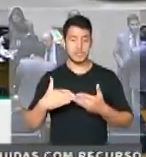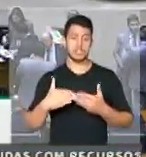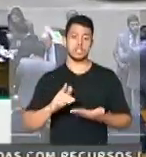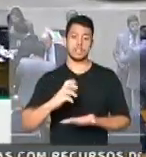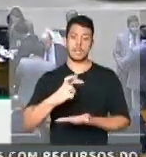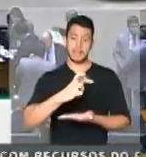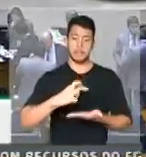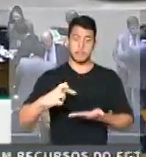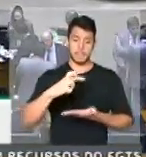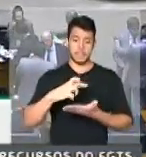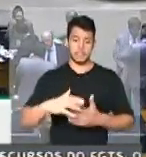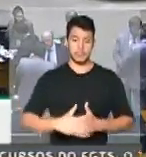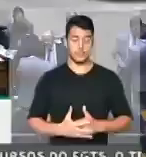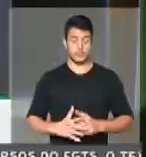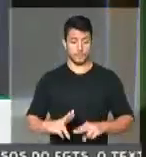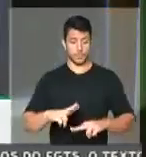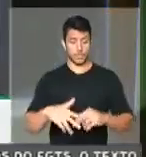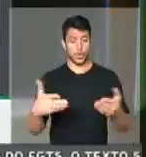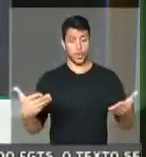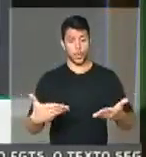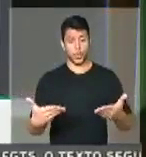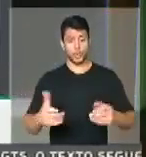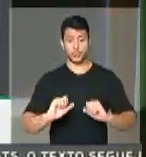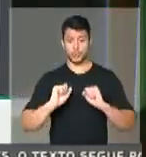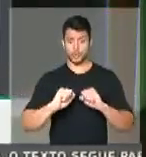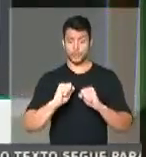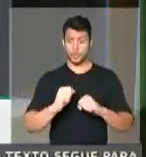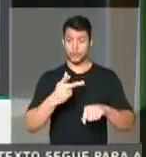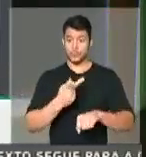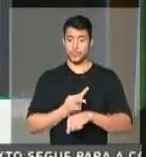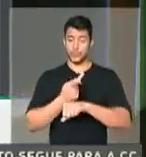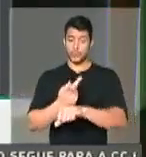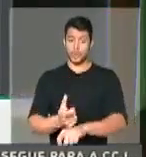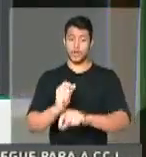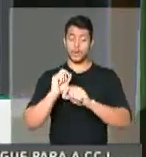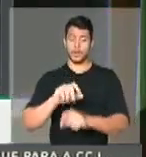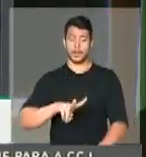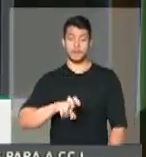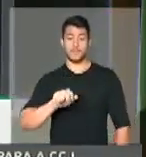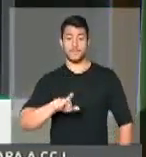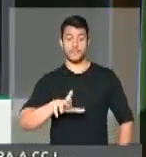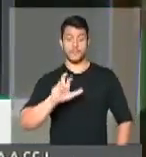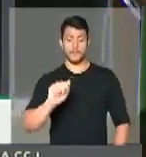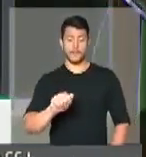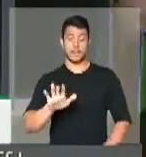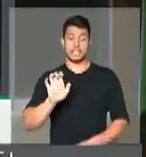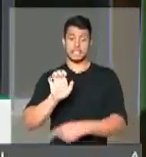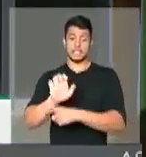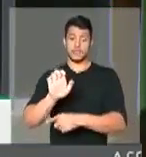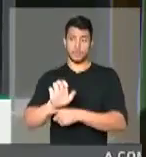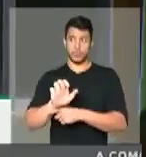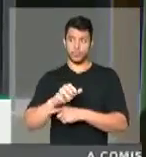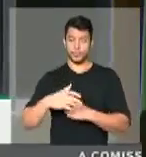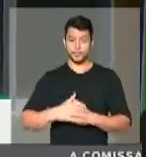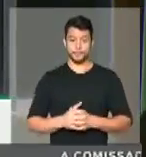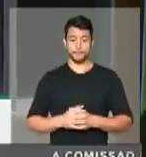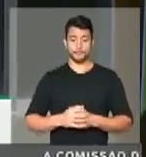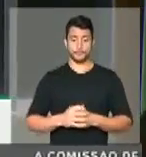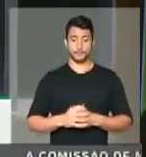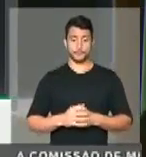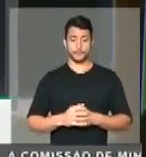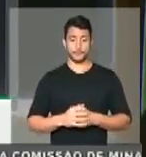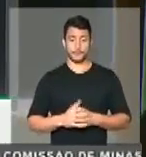hoje é estabelecido que eles podem recorrer a uma vara estadual, caso não haja uma vara federal no seu município.